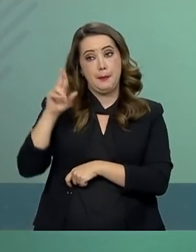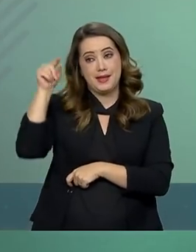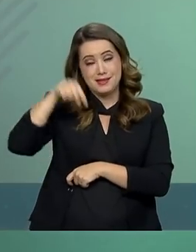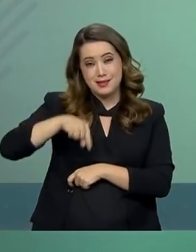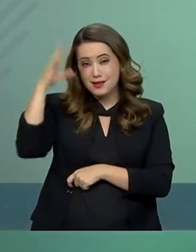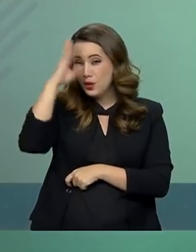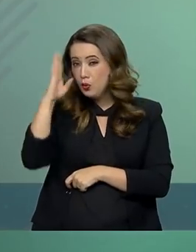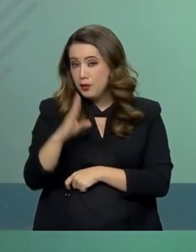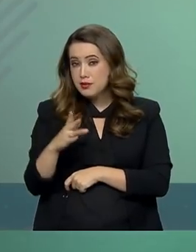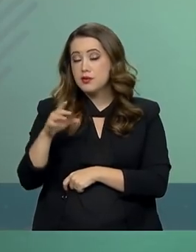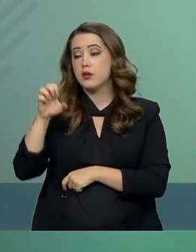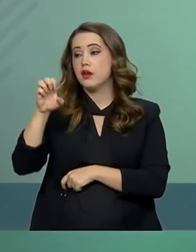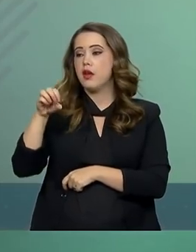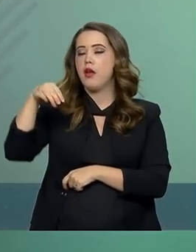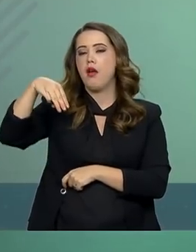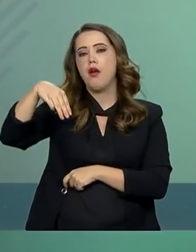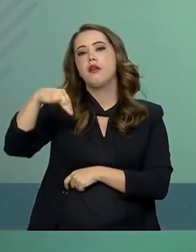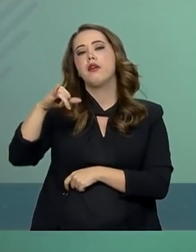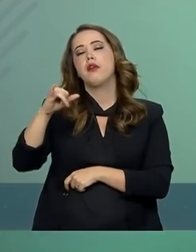ao nosso país.